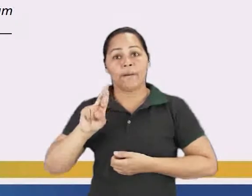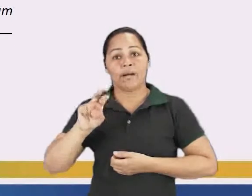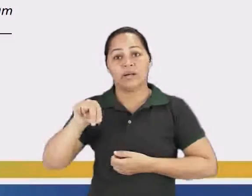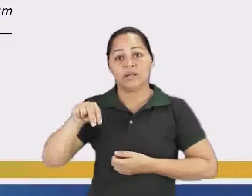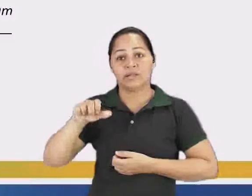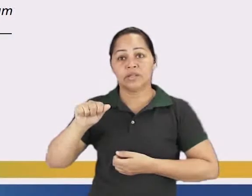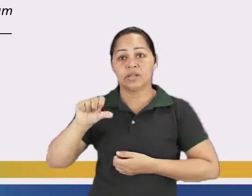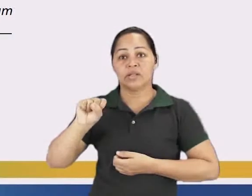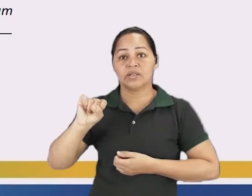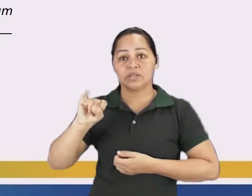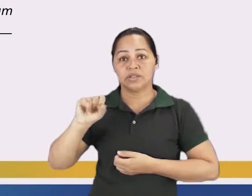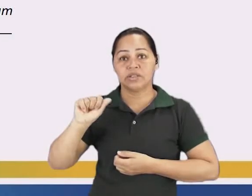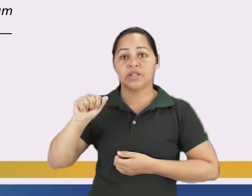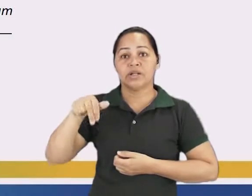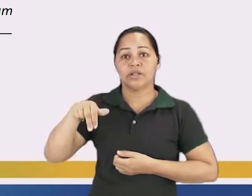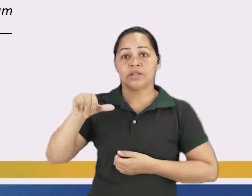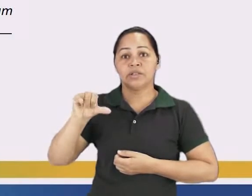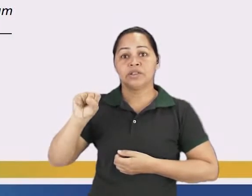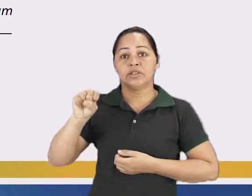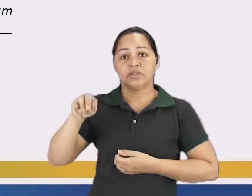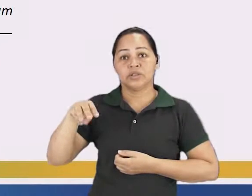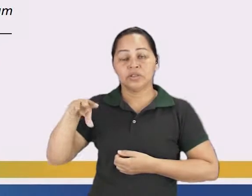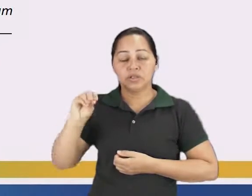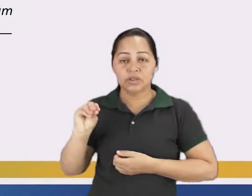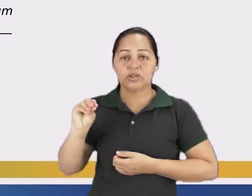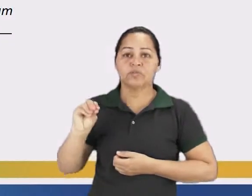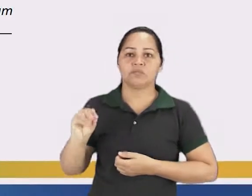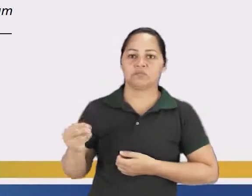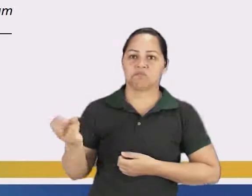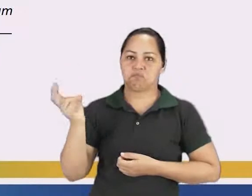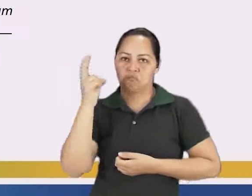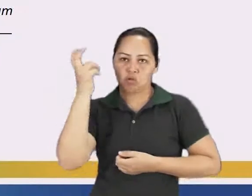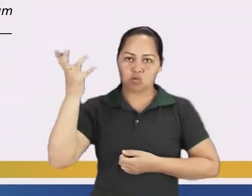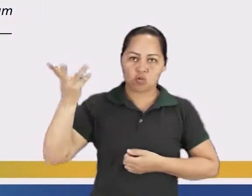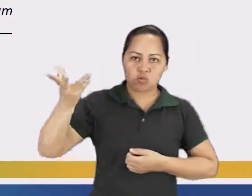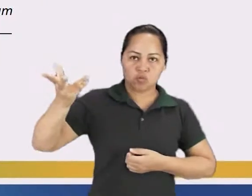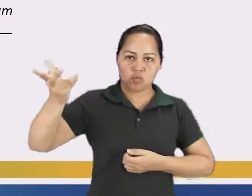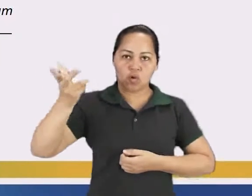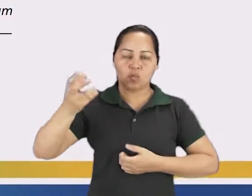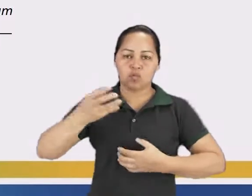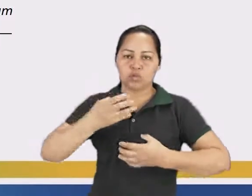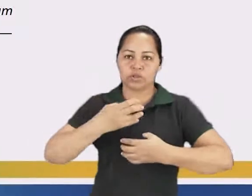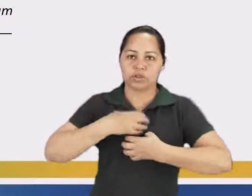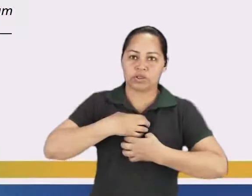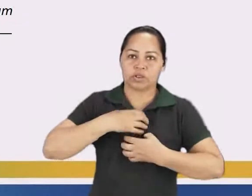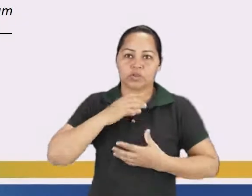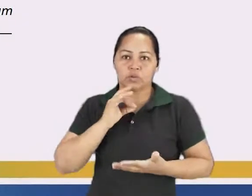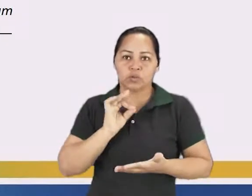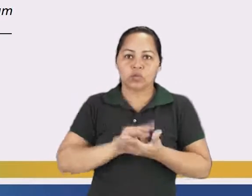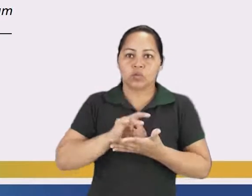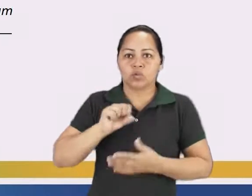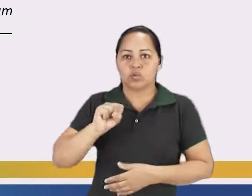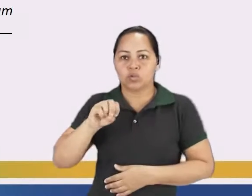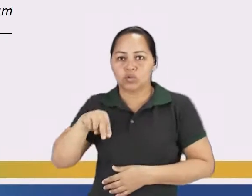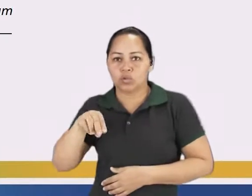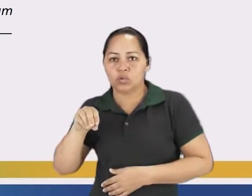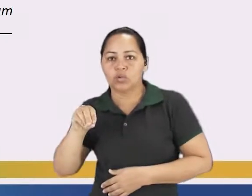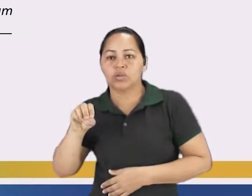como características mais marcantes o culto à forma, representação pelas formas fixas, como o soneto,